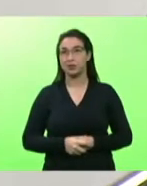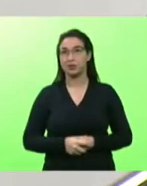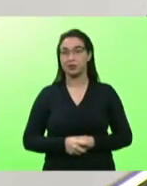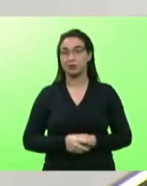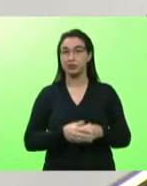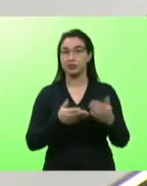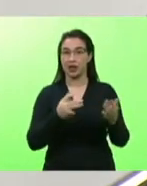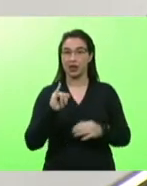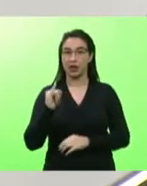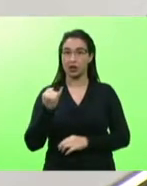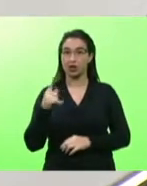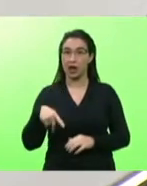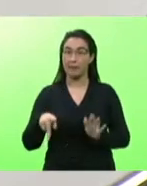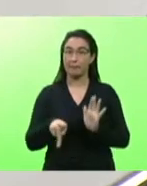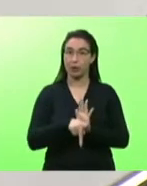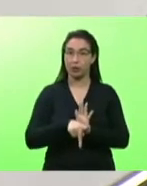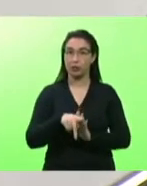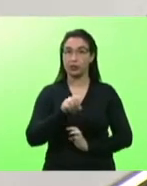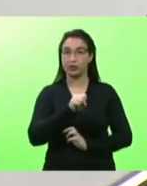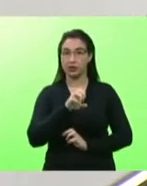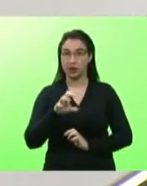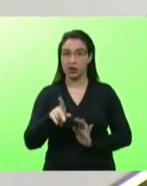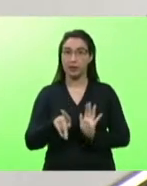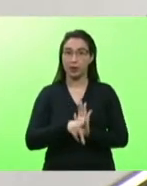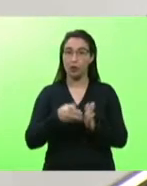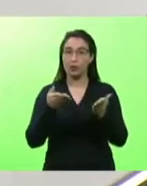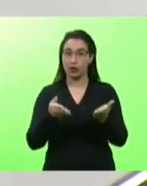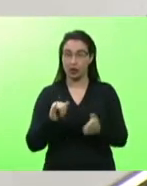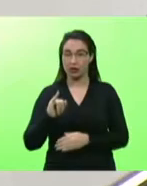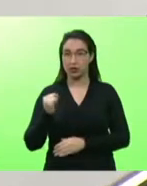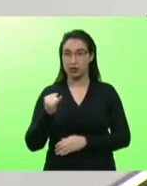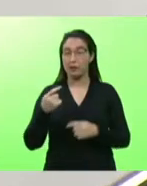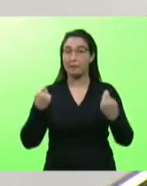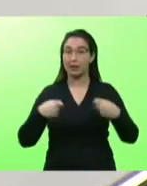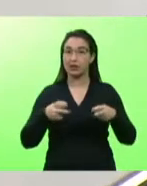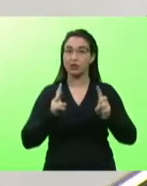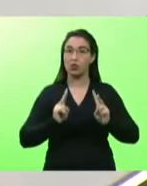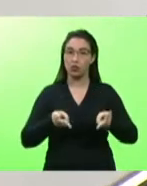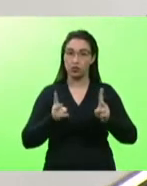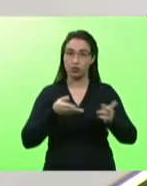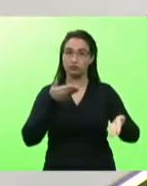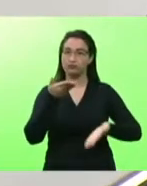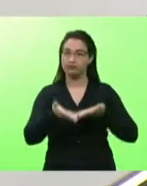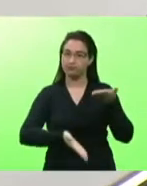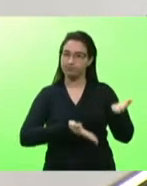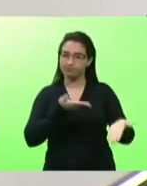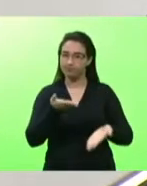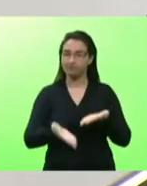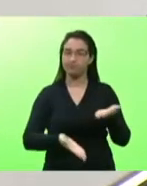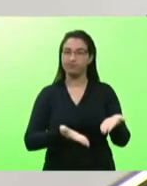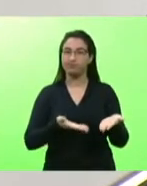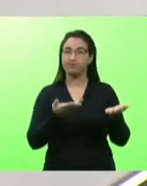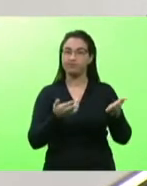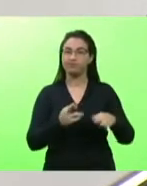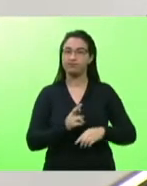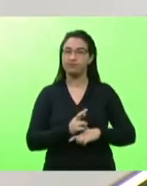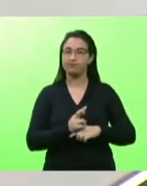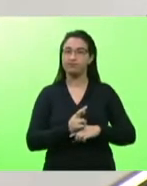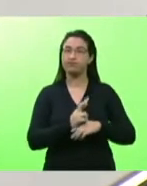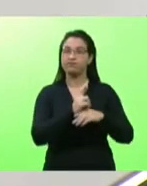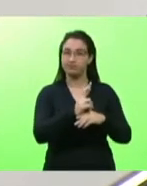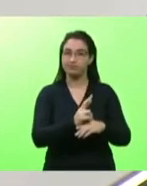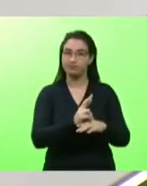de Santa Catarina, ele é de Itajaí. Precisamos continuar cuidando dele, que hoje representa metade da